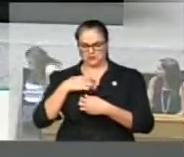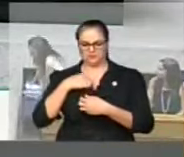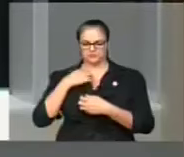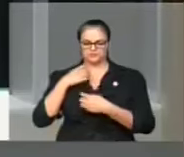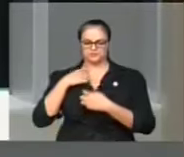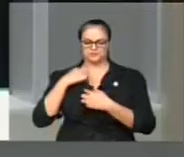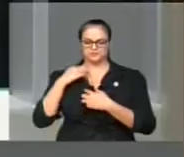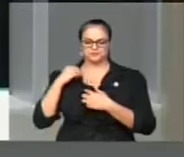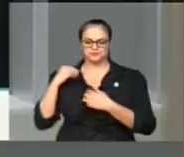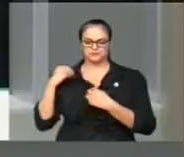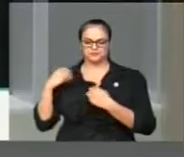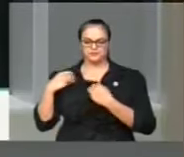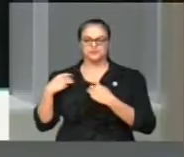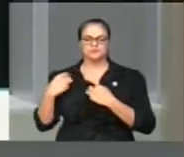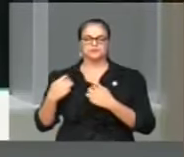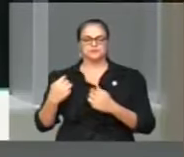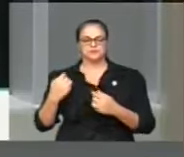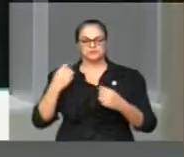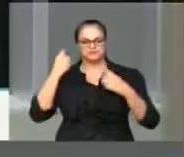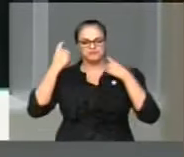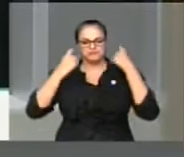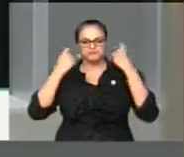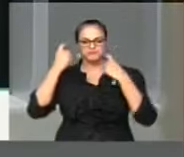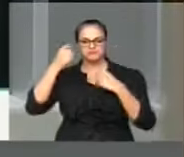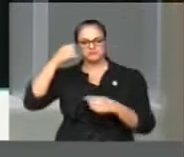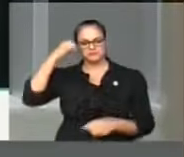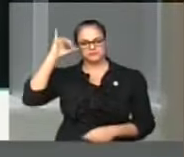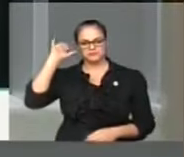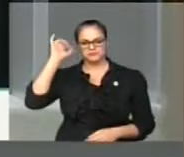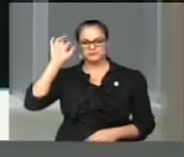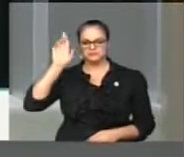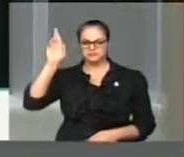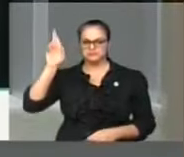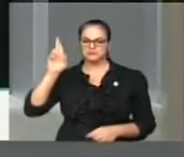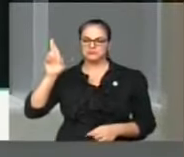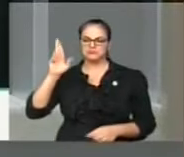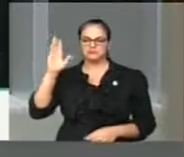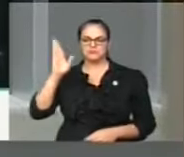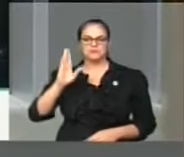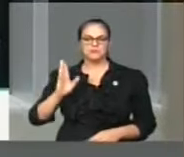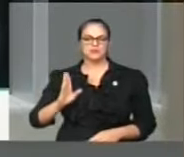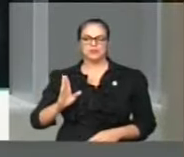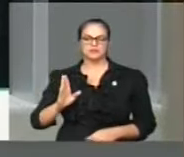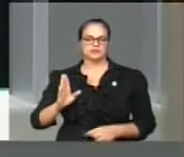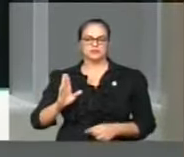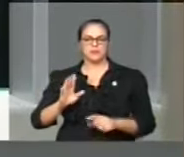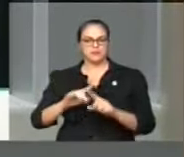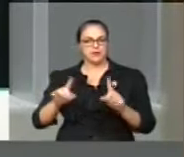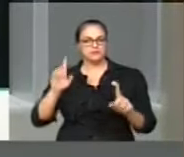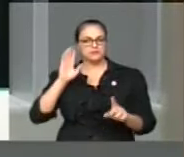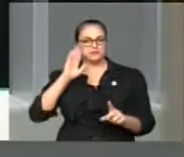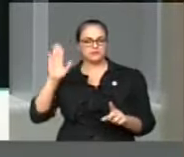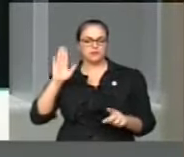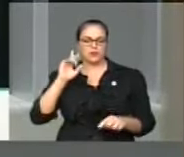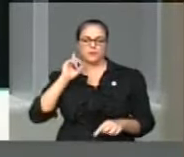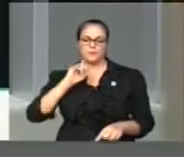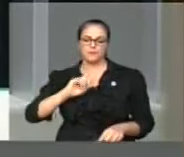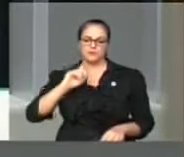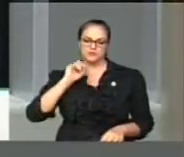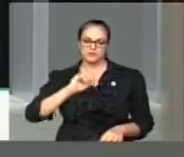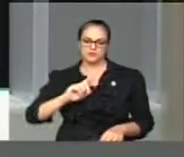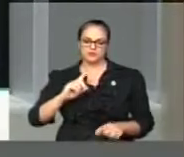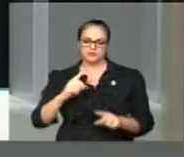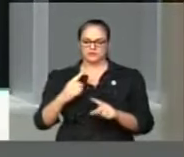fazendeiros de Minas Gerais e do Brasil inteiro, especialmente os de Minas Gerais, com a